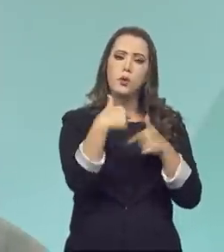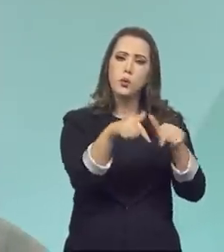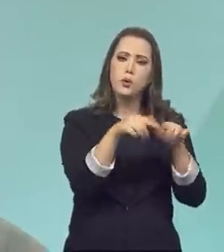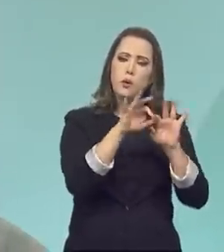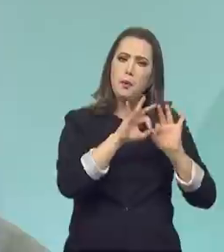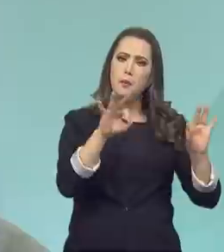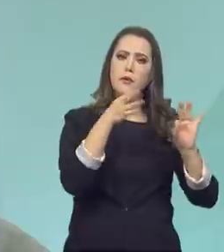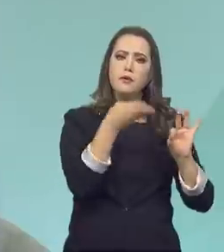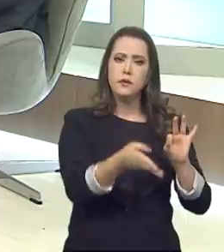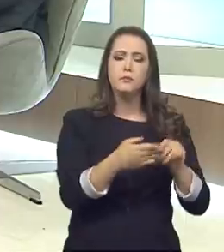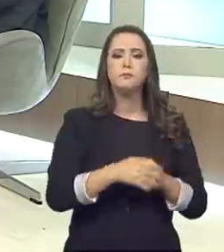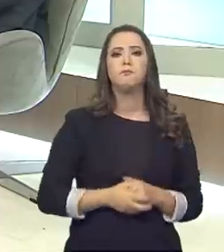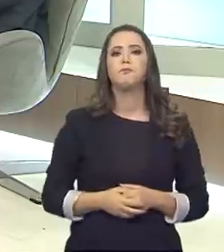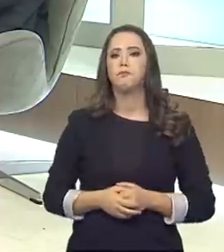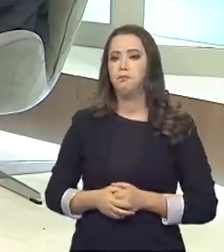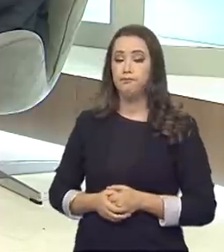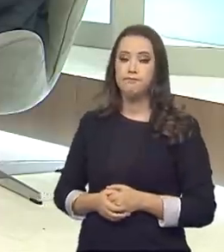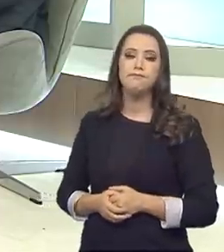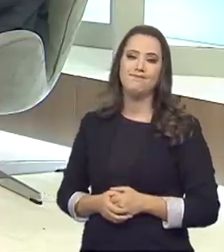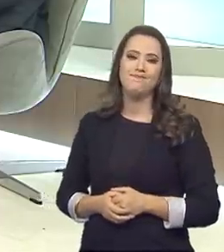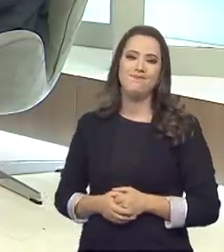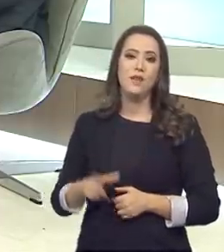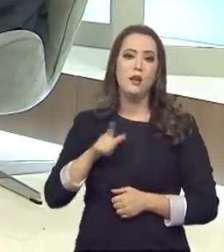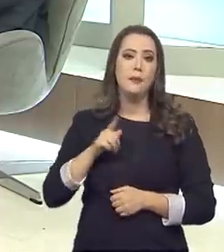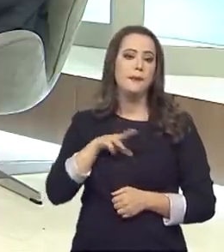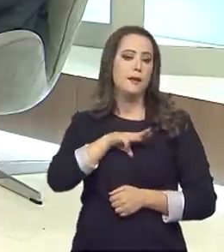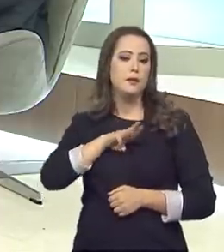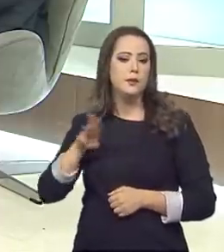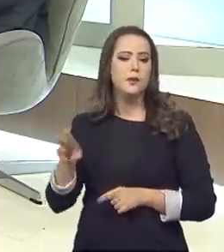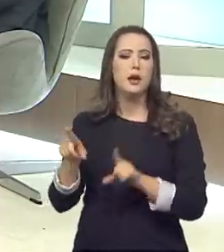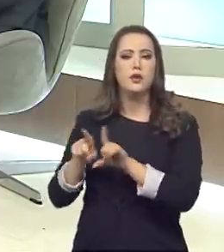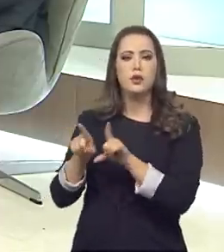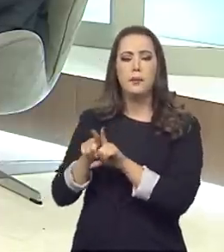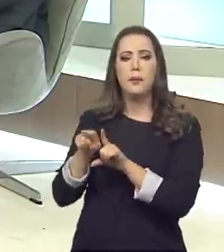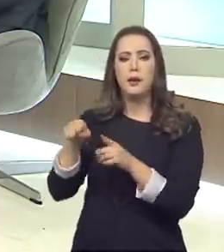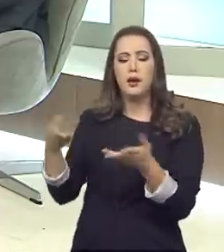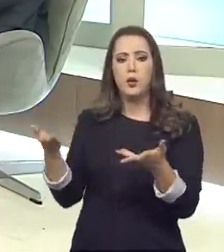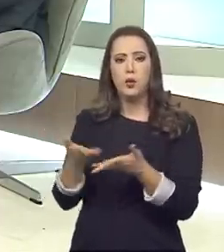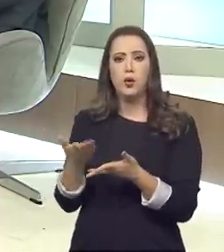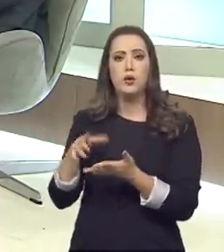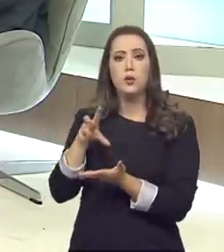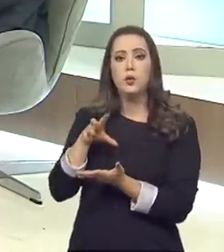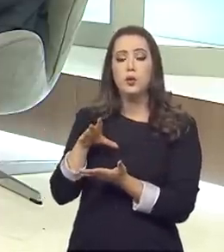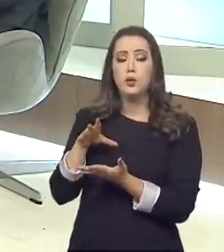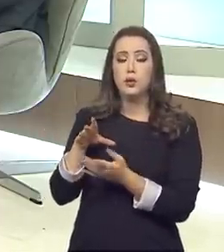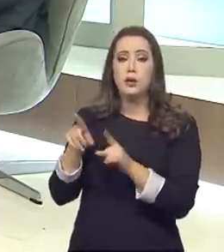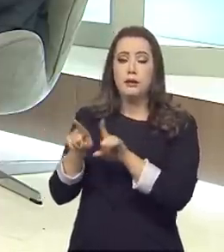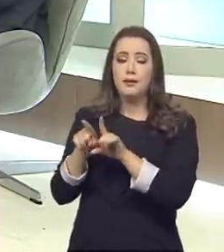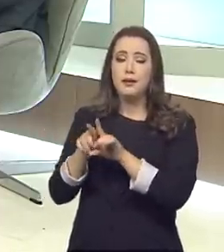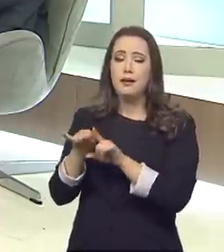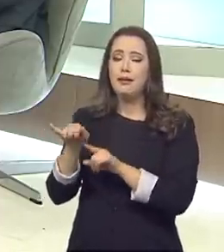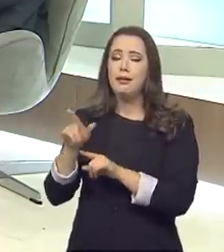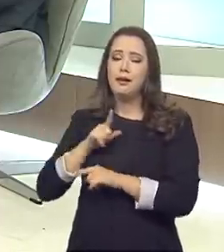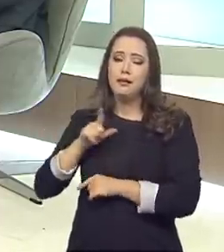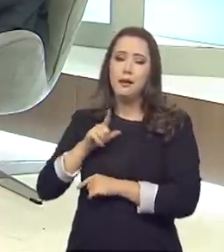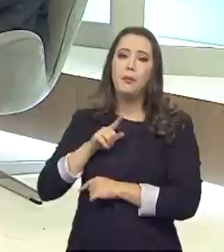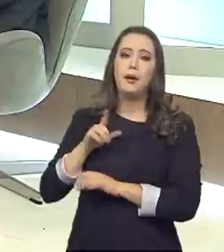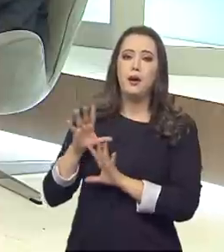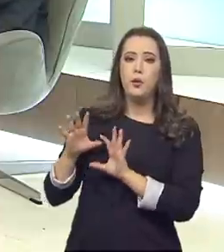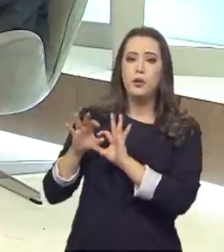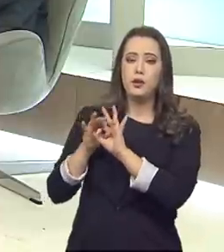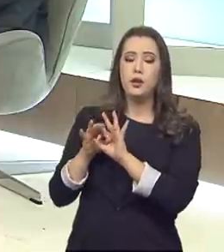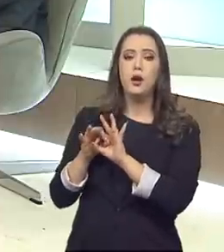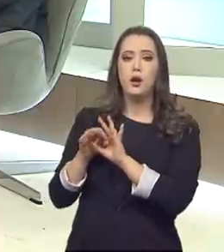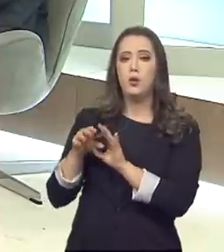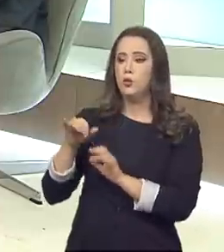trabalho que está sendo feito por eles. E tem um link também do Inmetro aqui com organismos internacionais. Exatamente, porque o